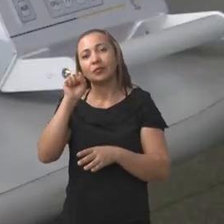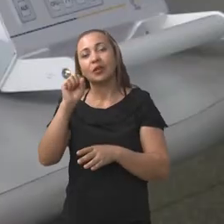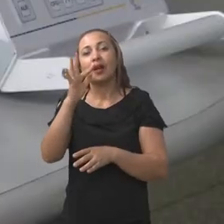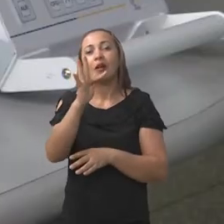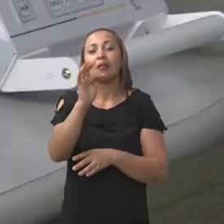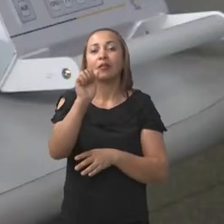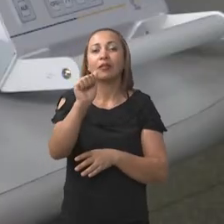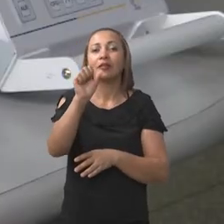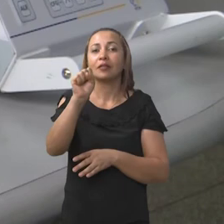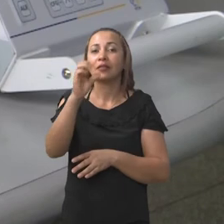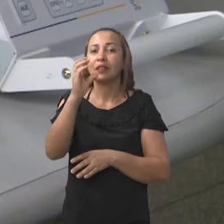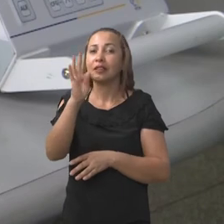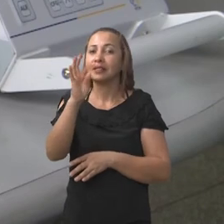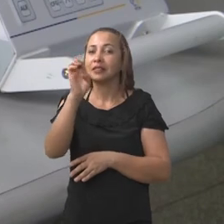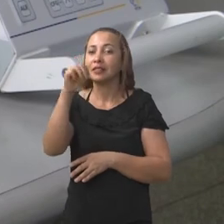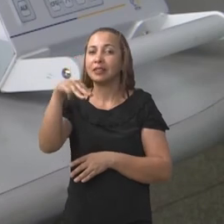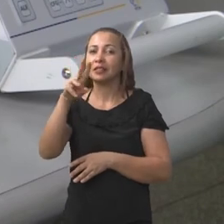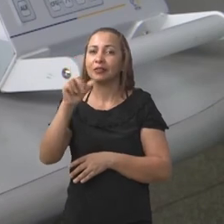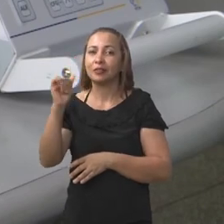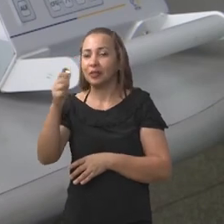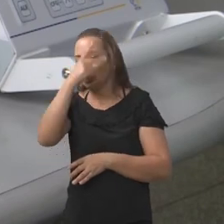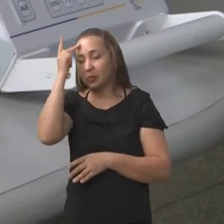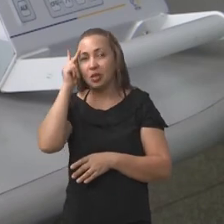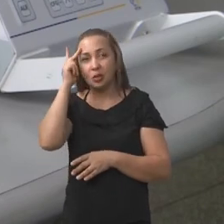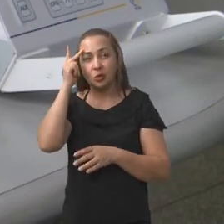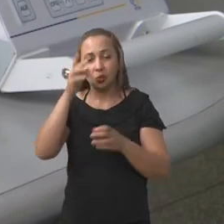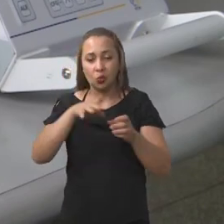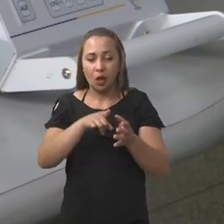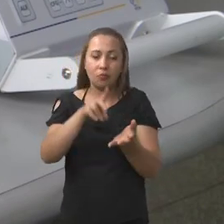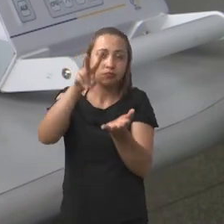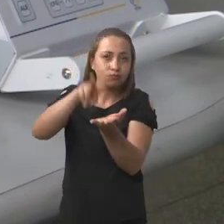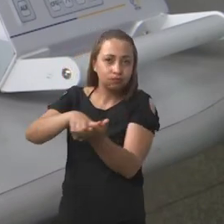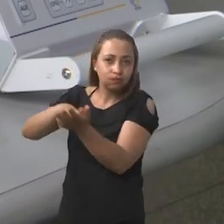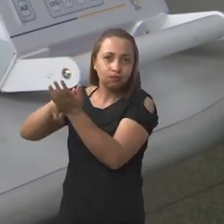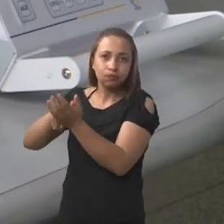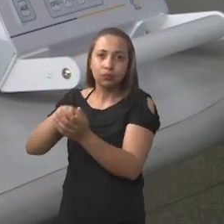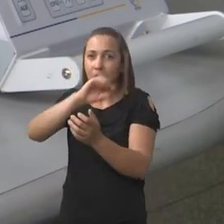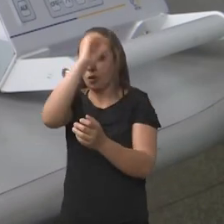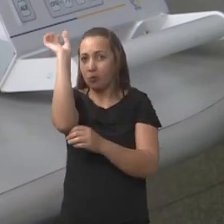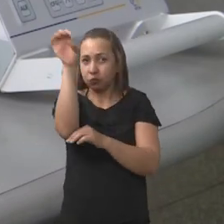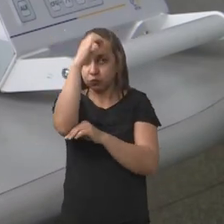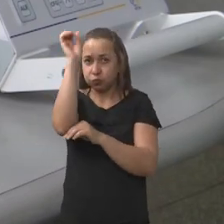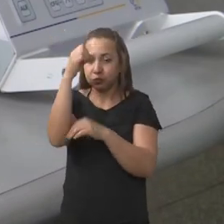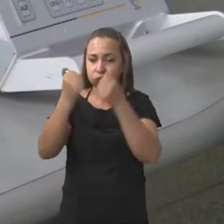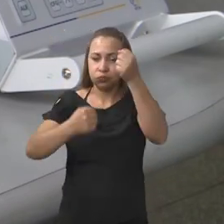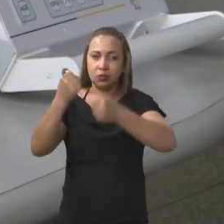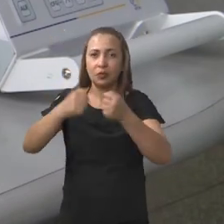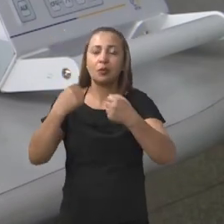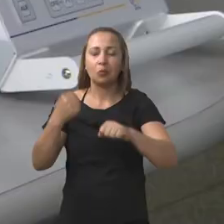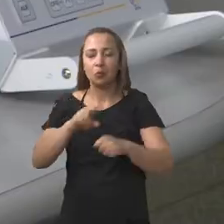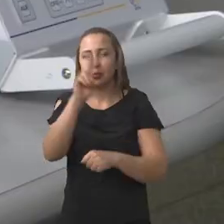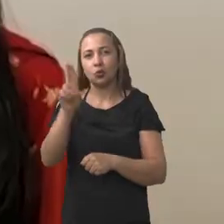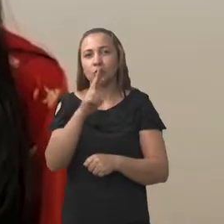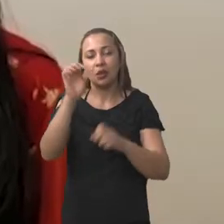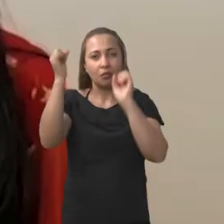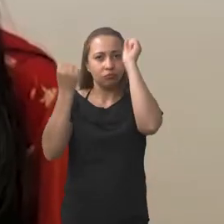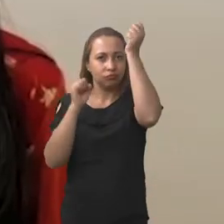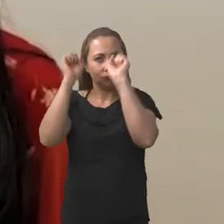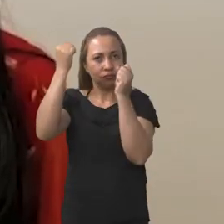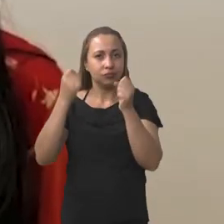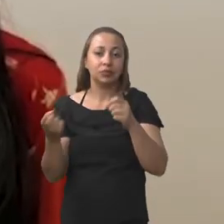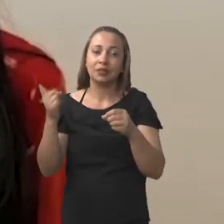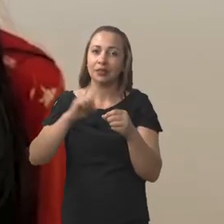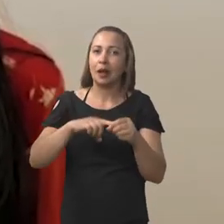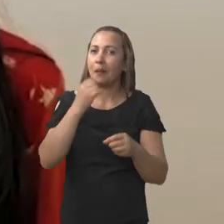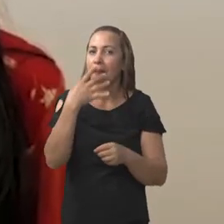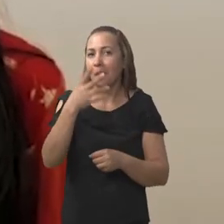o Fasten Vita possibilita que pacientes transportados em ambulâncias façam a utilização do equipamento. Então ele traz